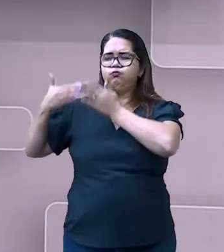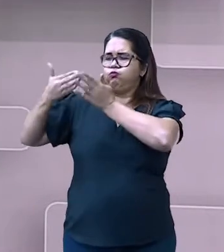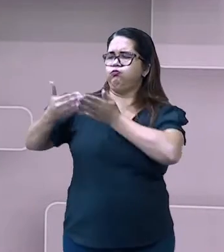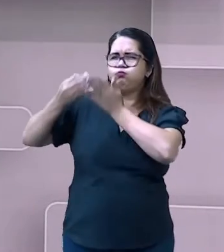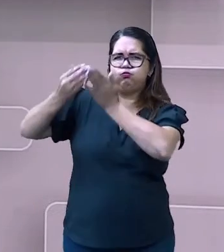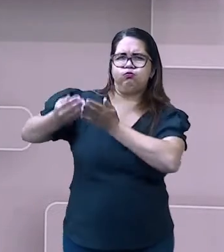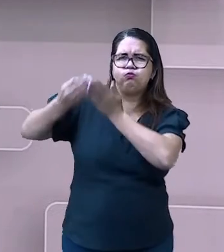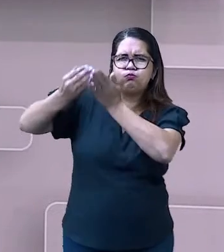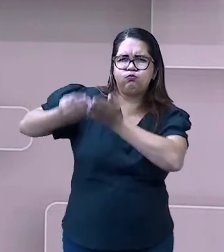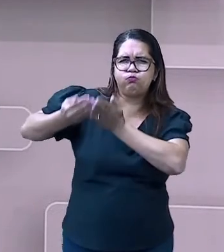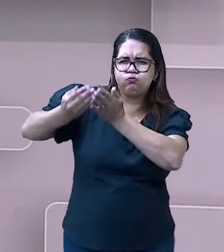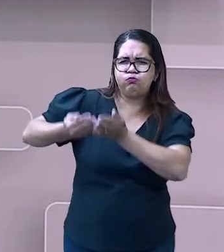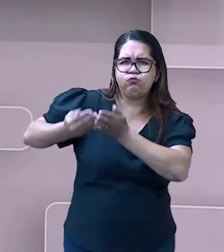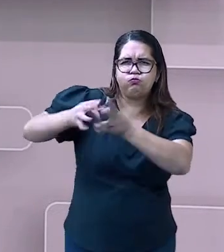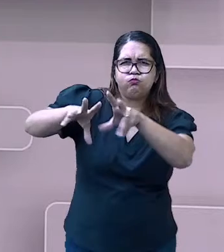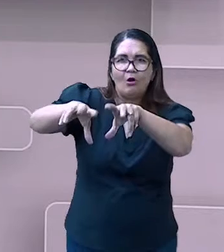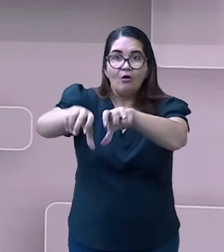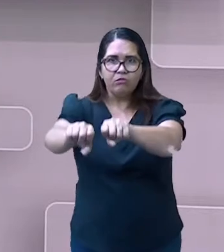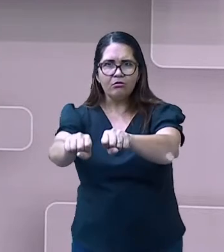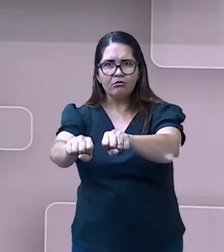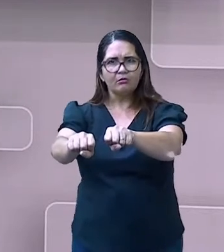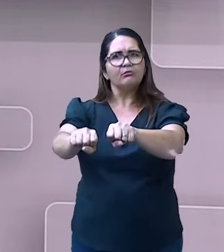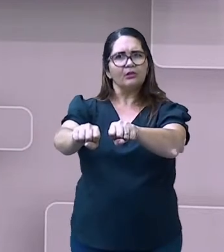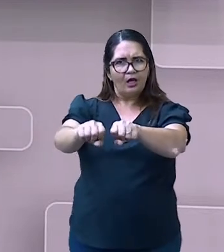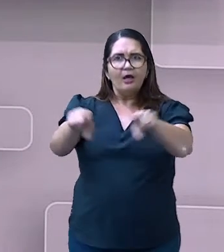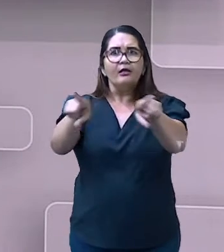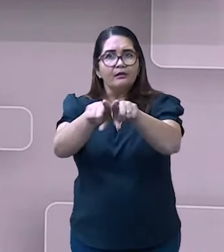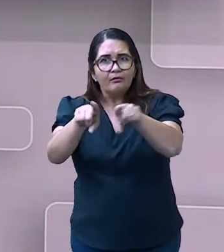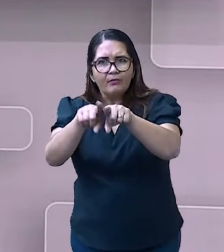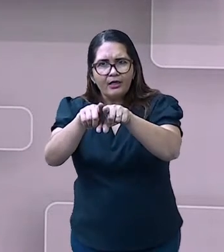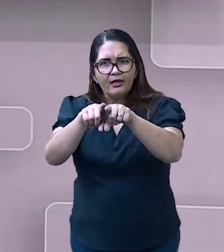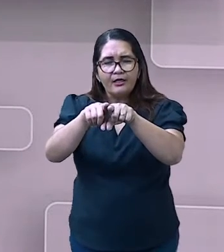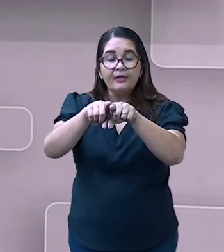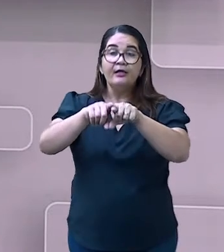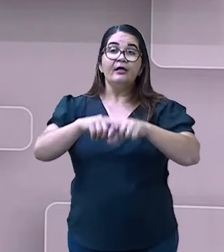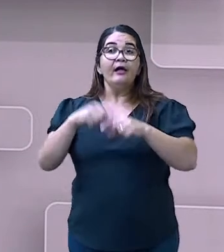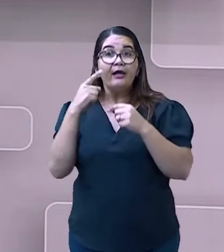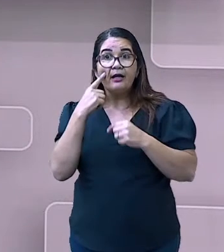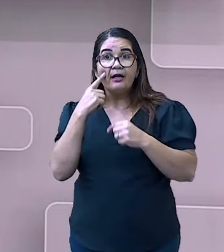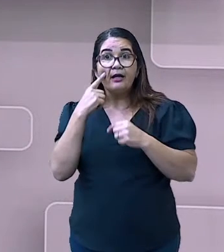mar, o mar, se você prestar atenção, para quem conhece o mar aí,